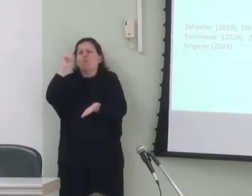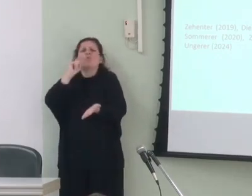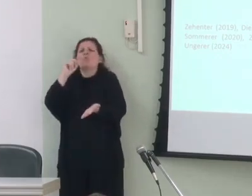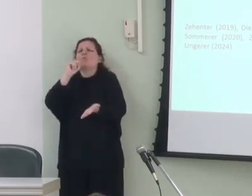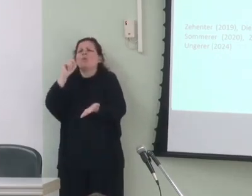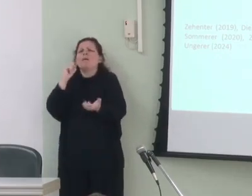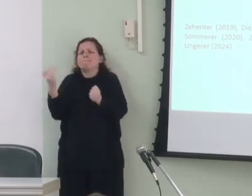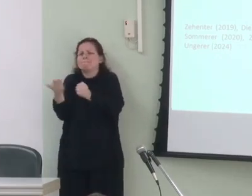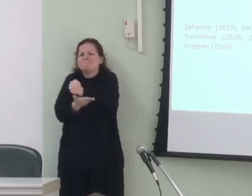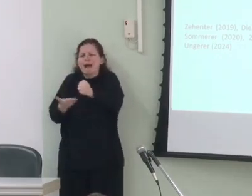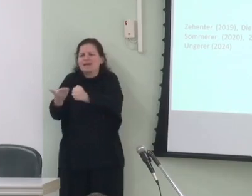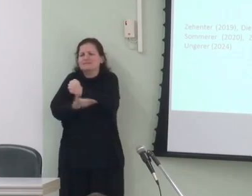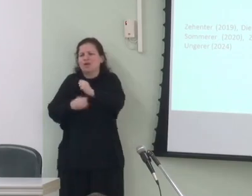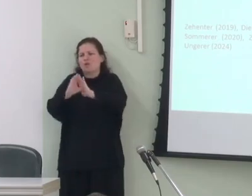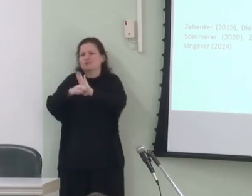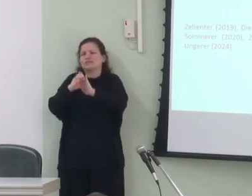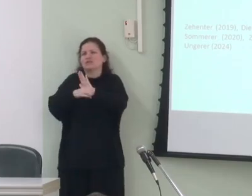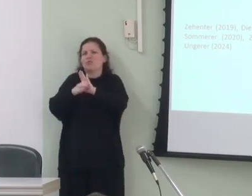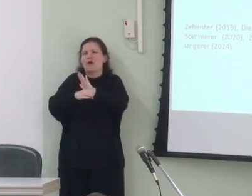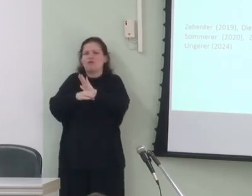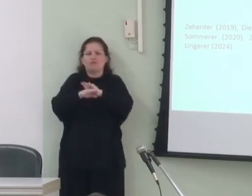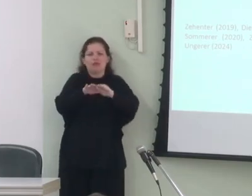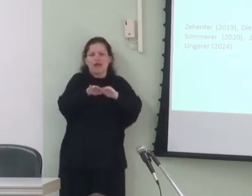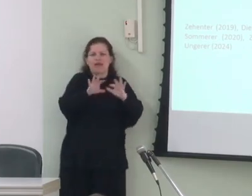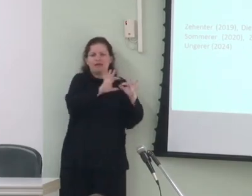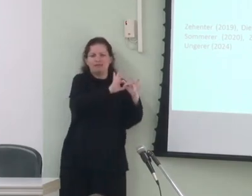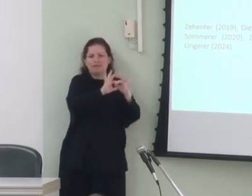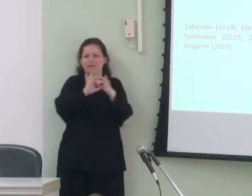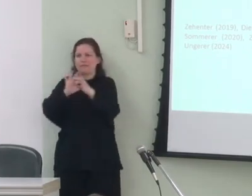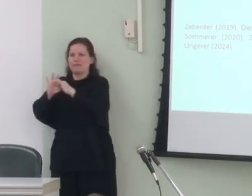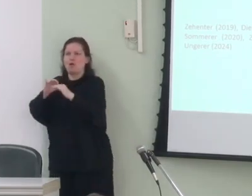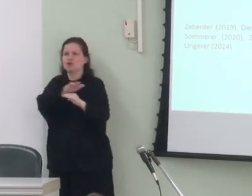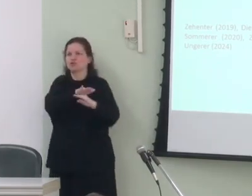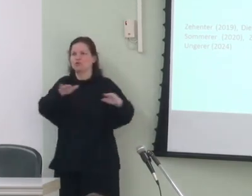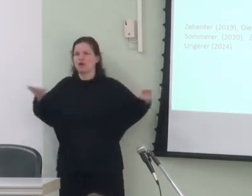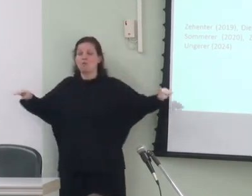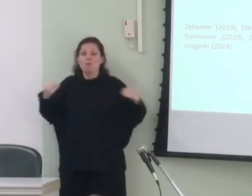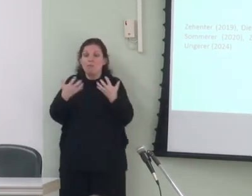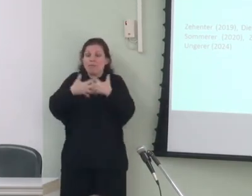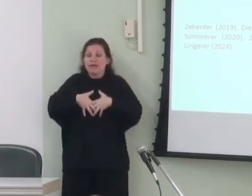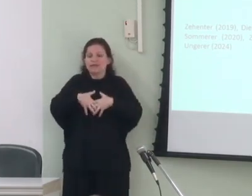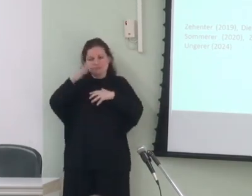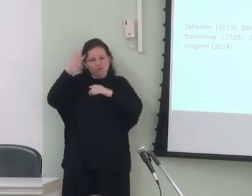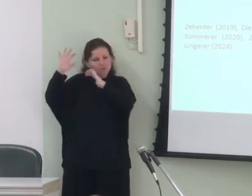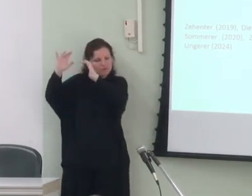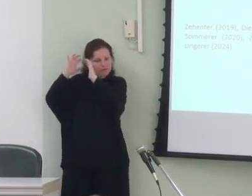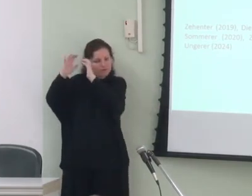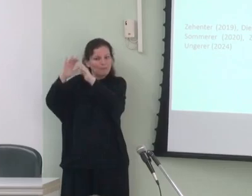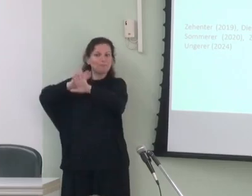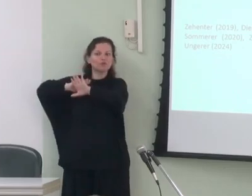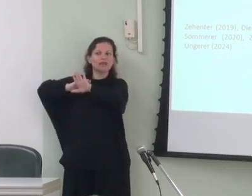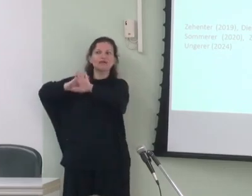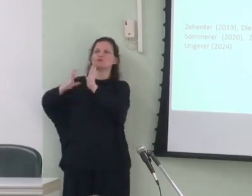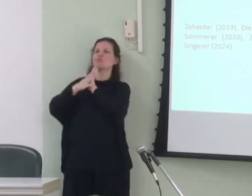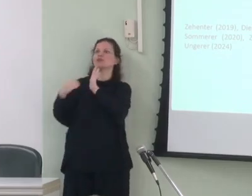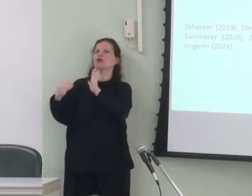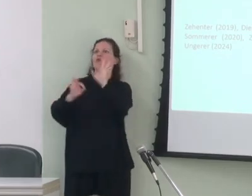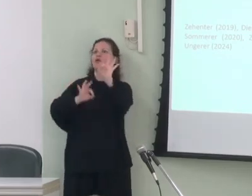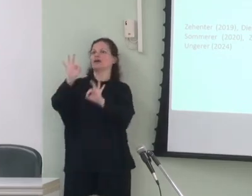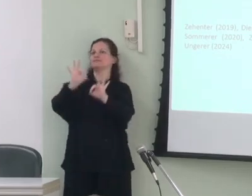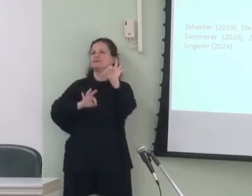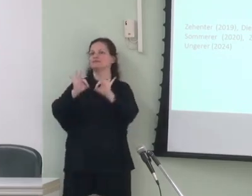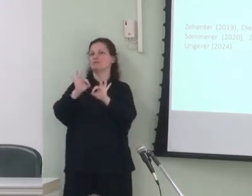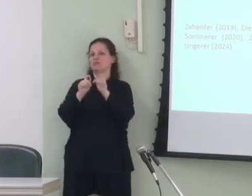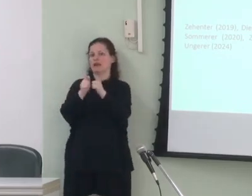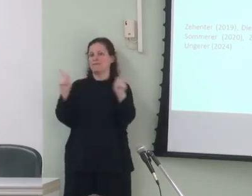base conceitual de elos horizontais ou seja sobre o mecanismo cognitivo por trás desse modelo de organização da